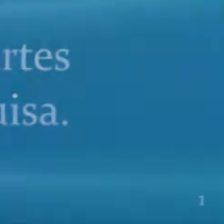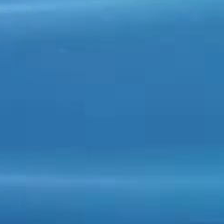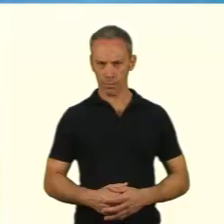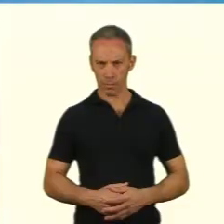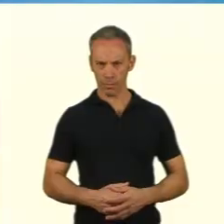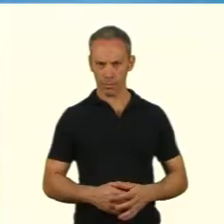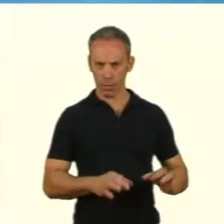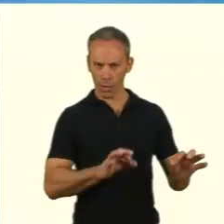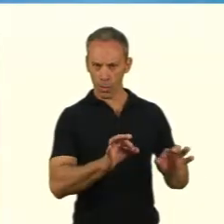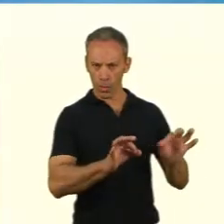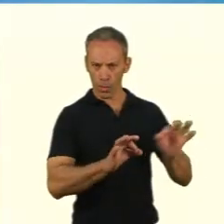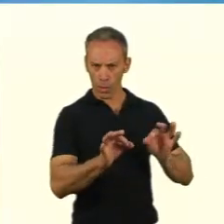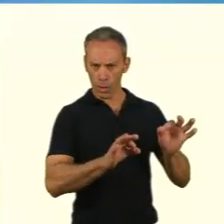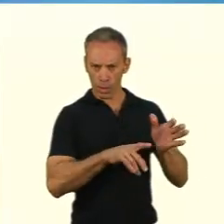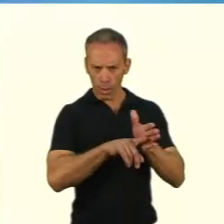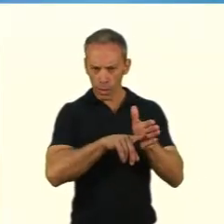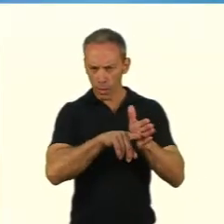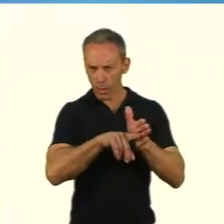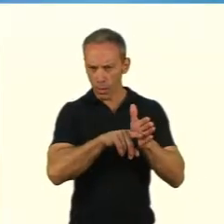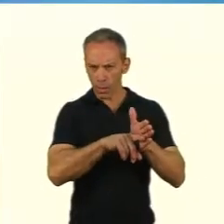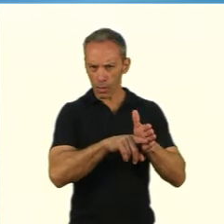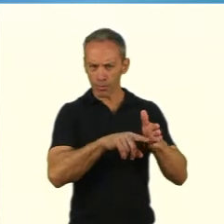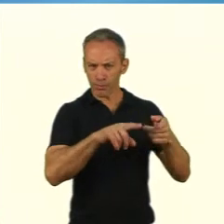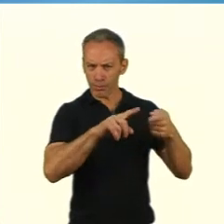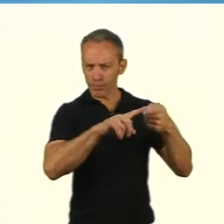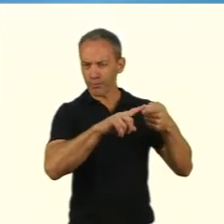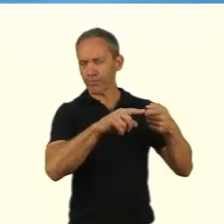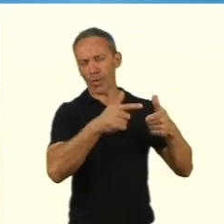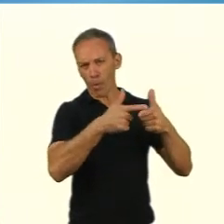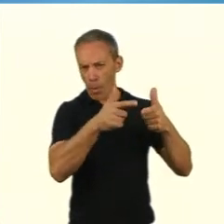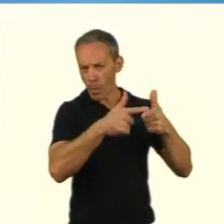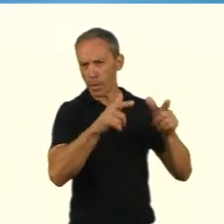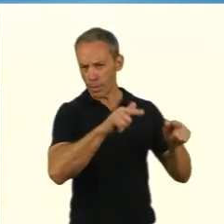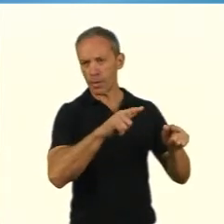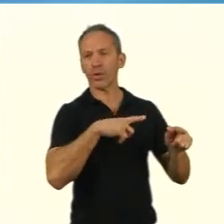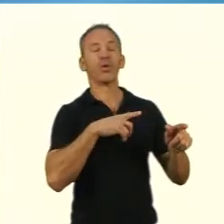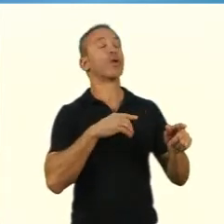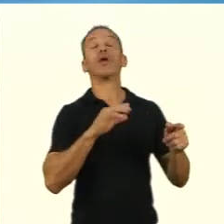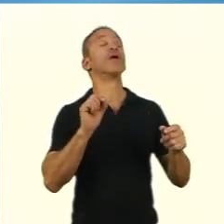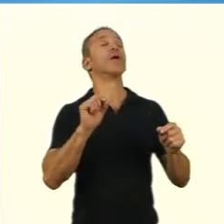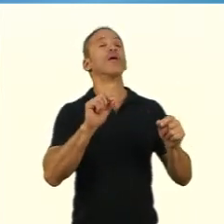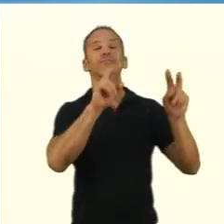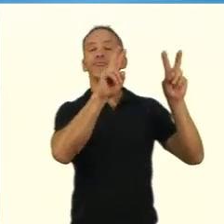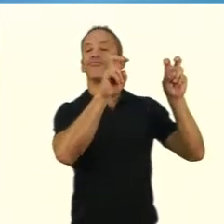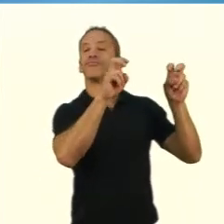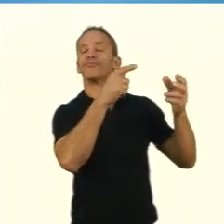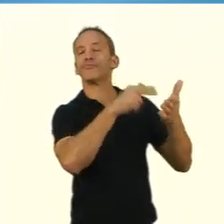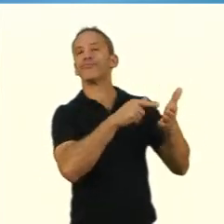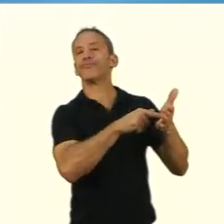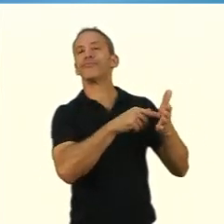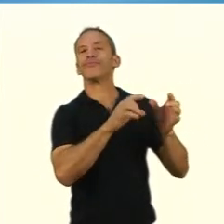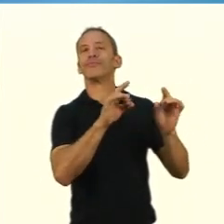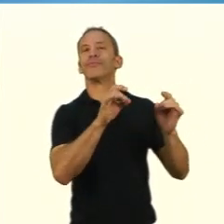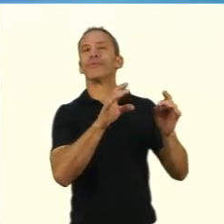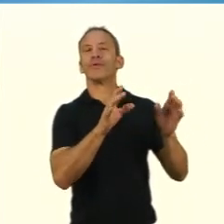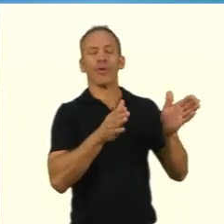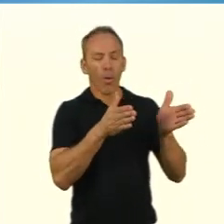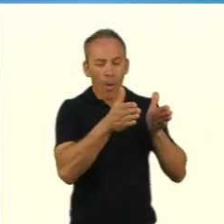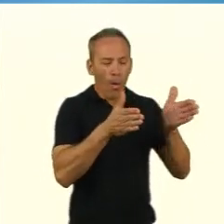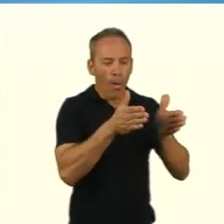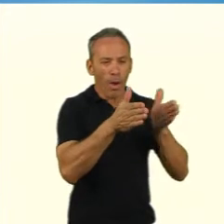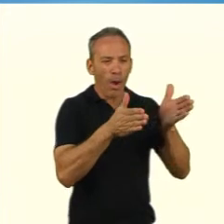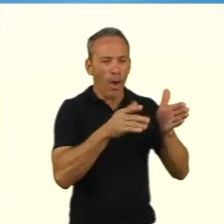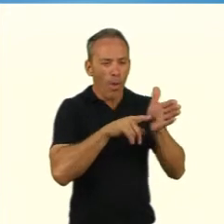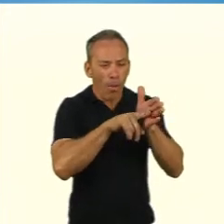Olá a você! Voltamos então a problematizar agora o nosso projeto de